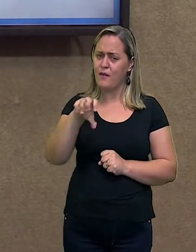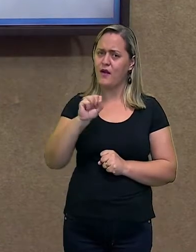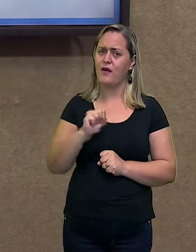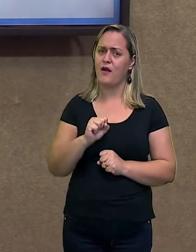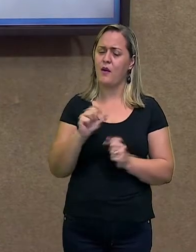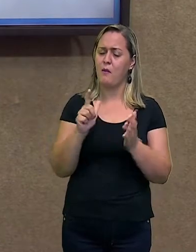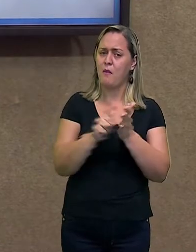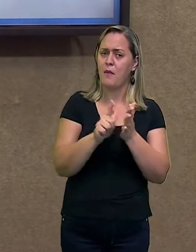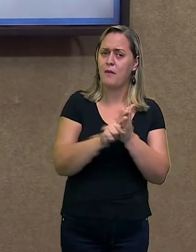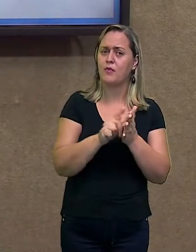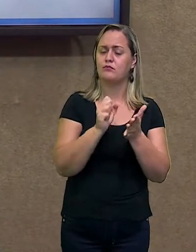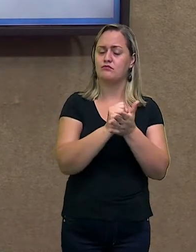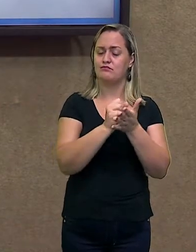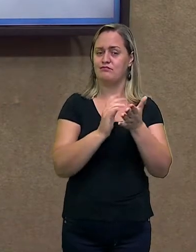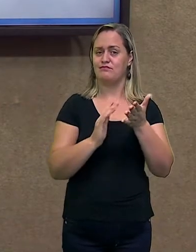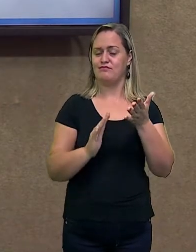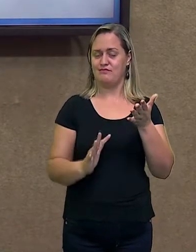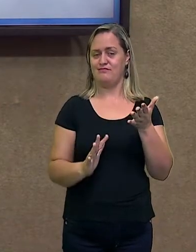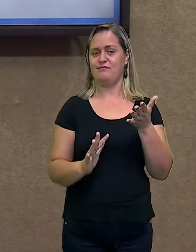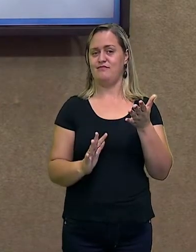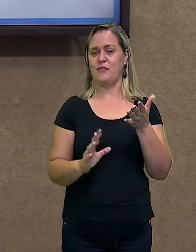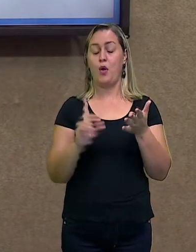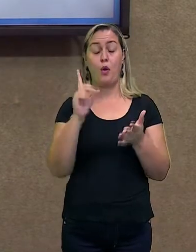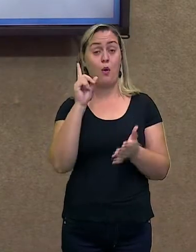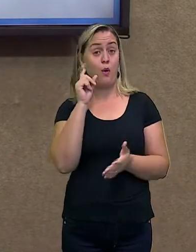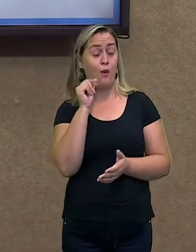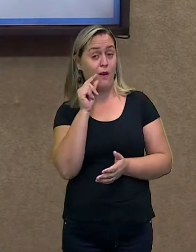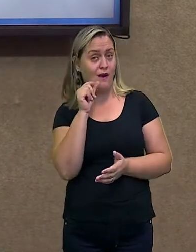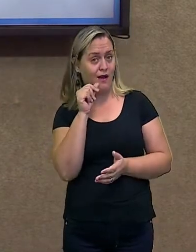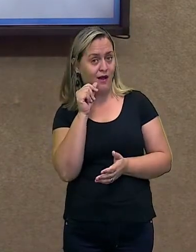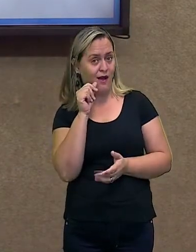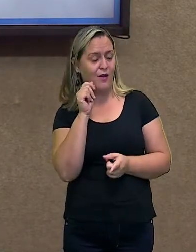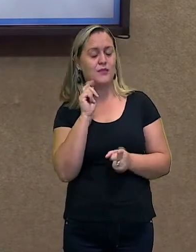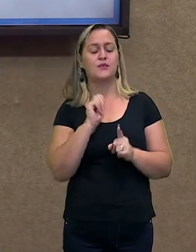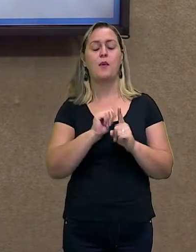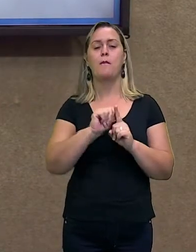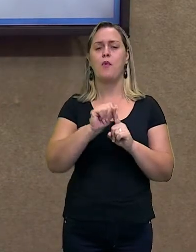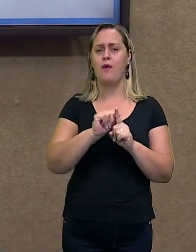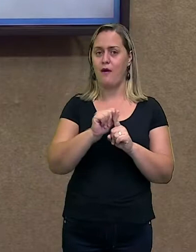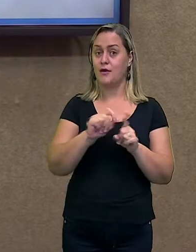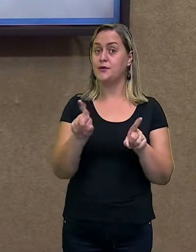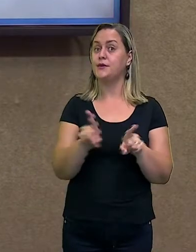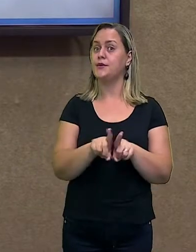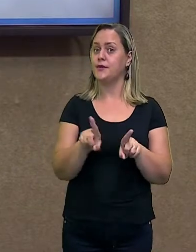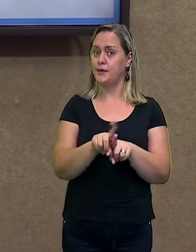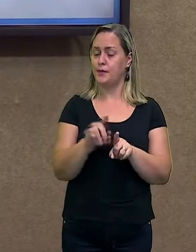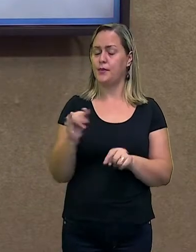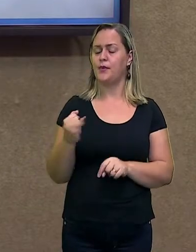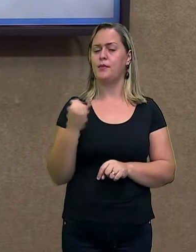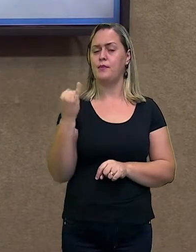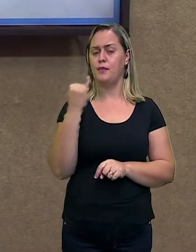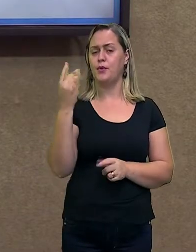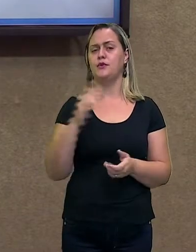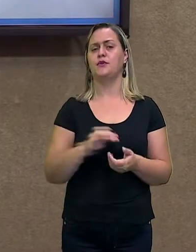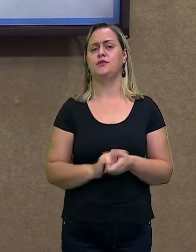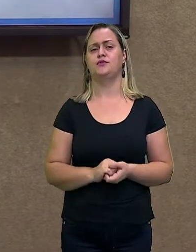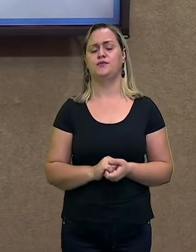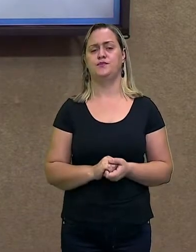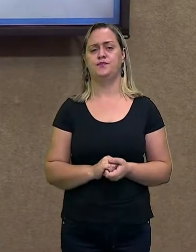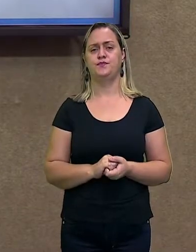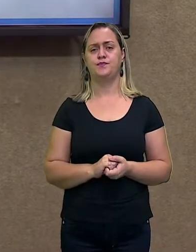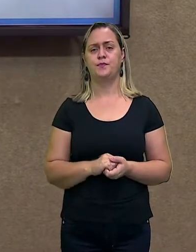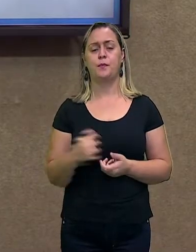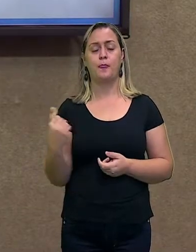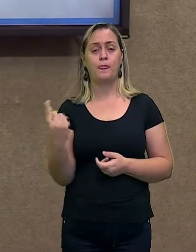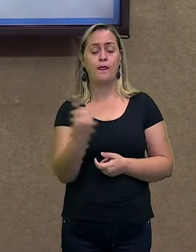atividades, seu lápis, sua borracha, que é importante você ter o lápis, borracha, e hoje nós vamos